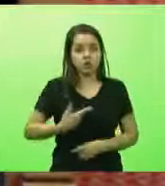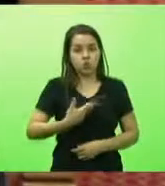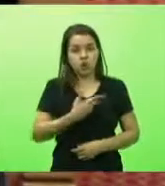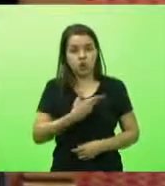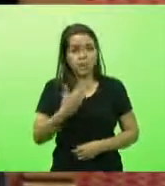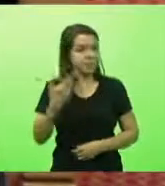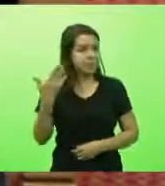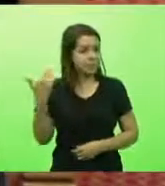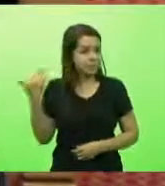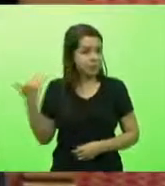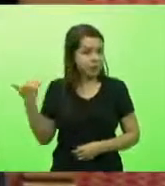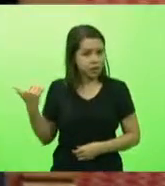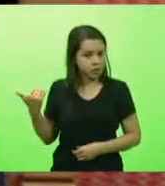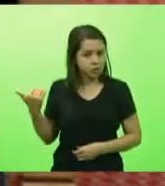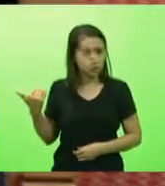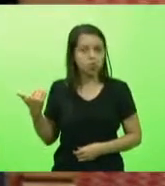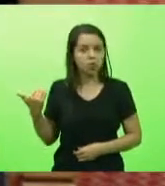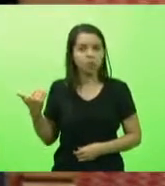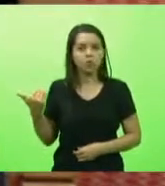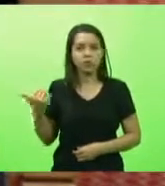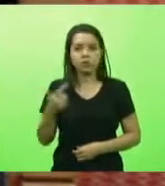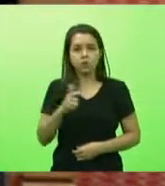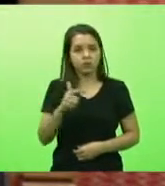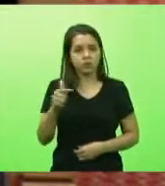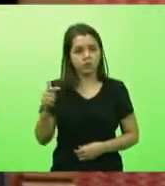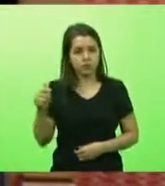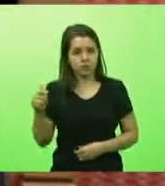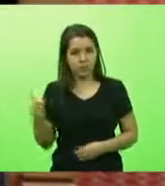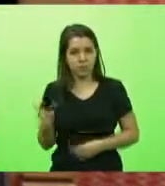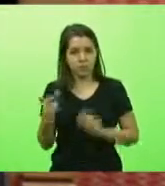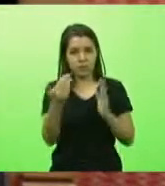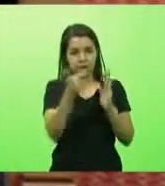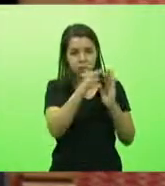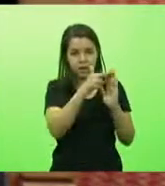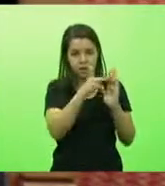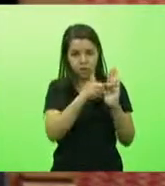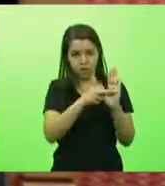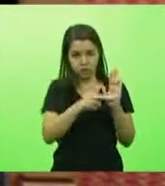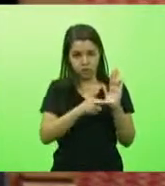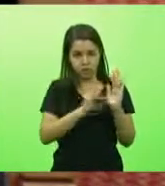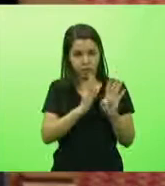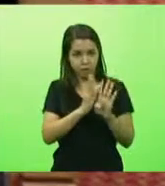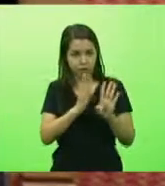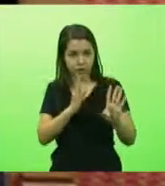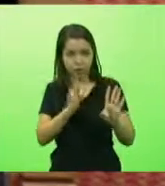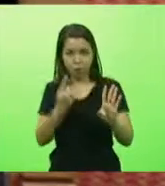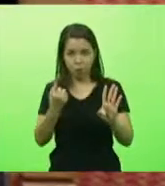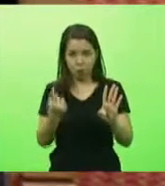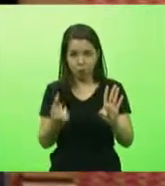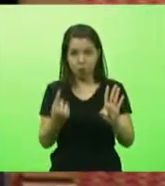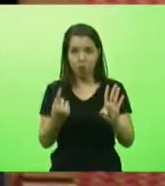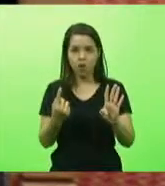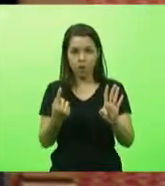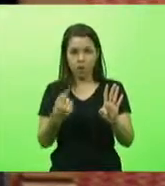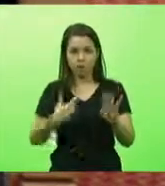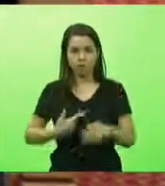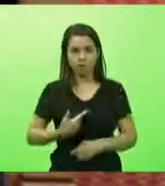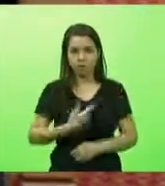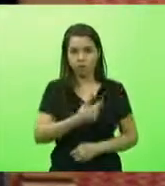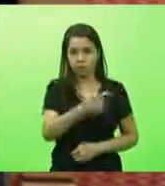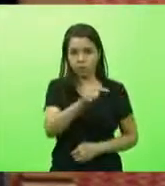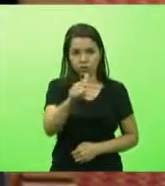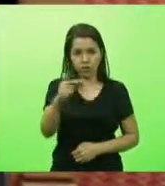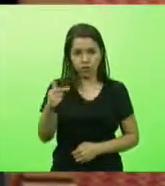época em que não havia, pela regulação, uma fila única de encaminhamento de cirurgia. No